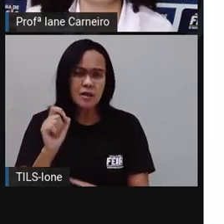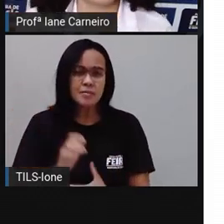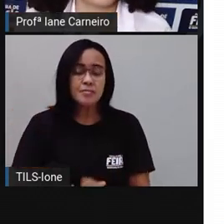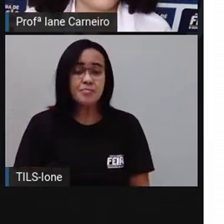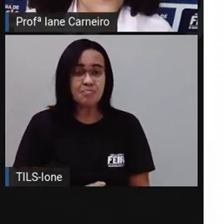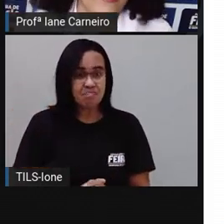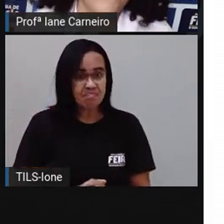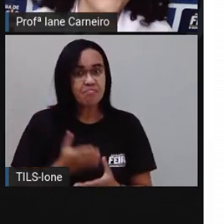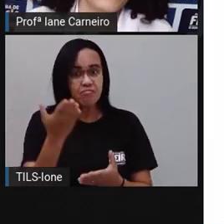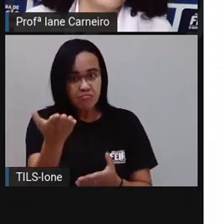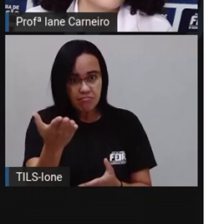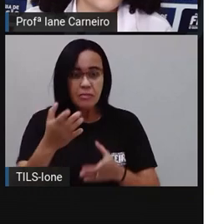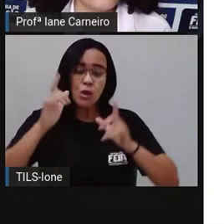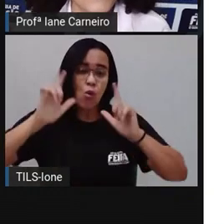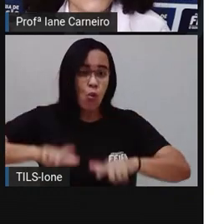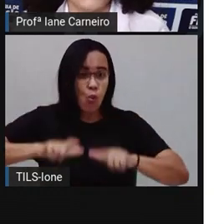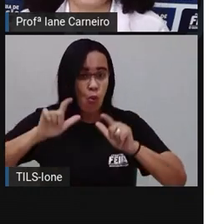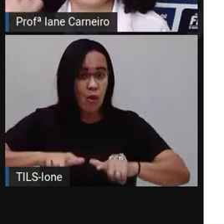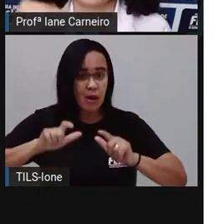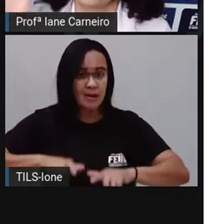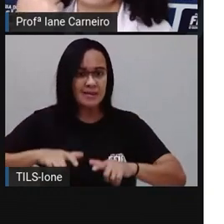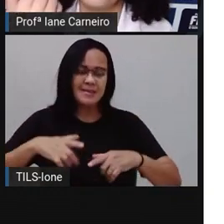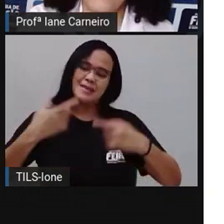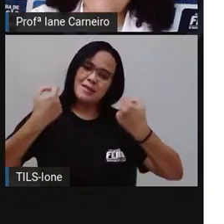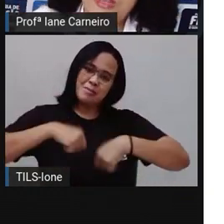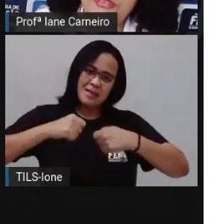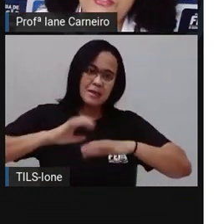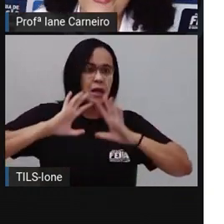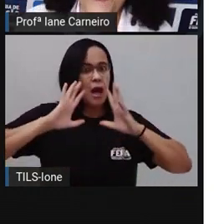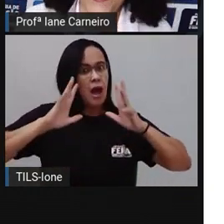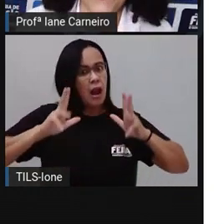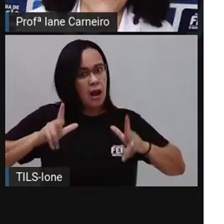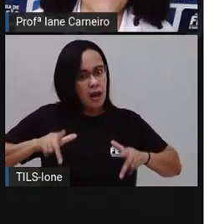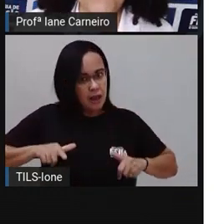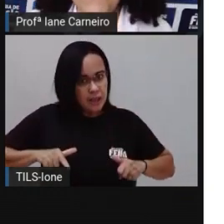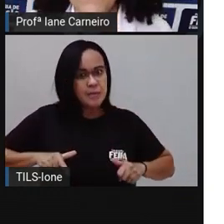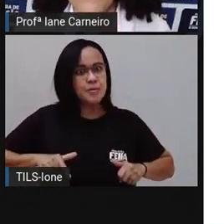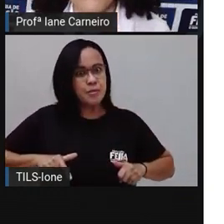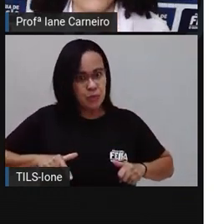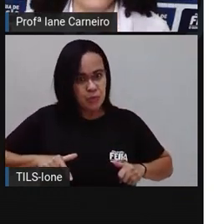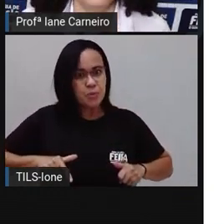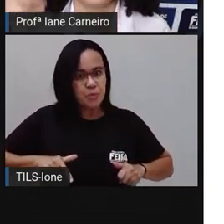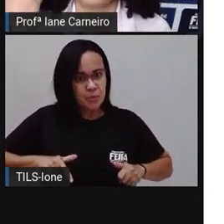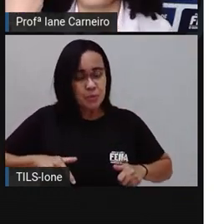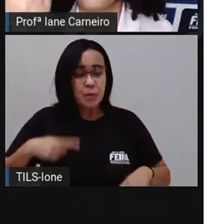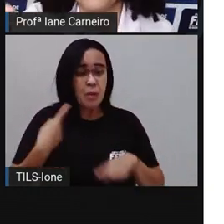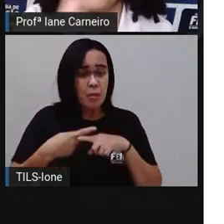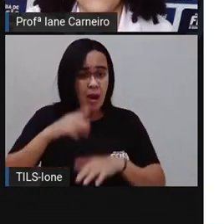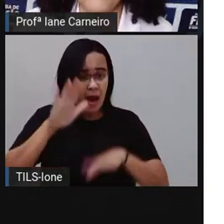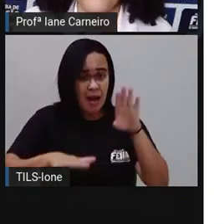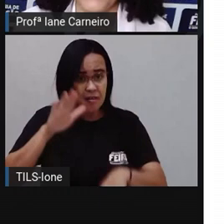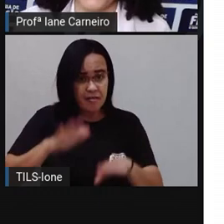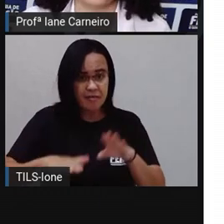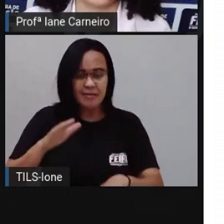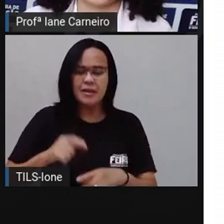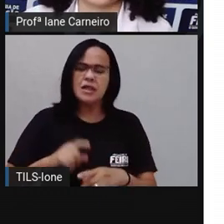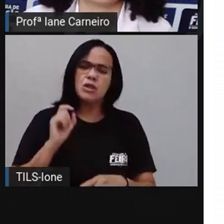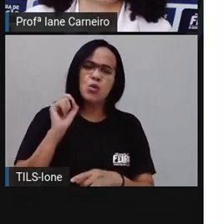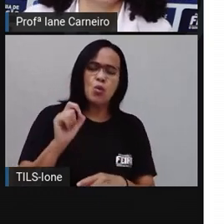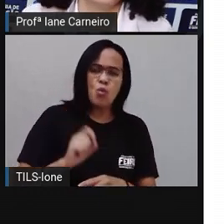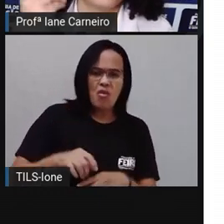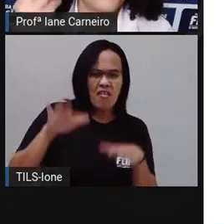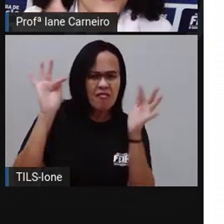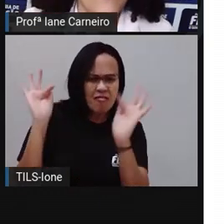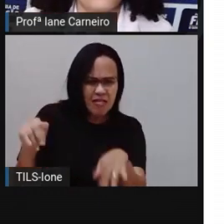a limpeza do local. Então, às vezes, a gente quando vai no final de feira, né? Quando você vai no final de uma feirinha, por